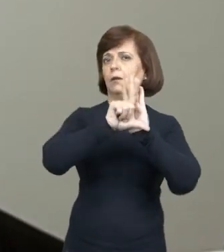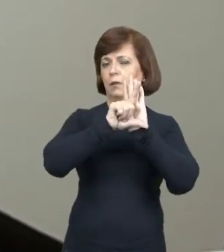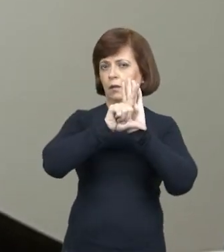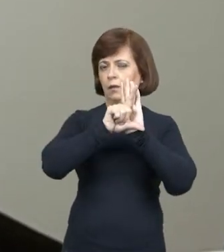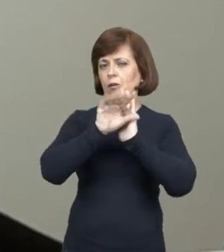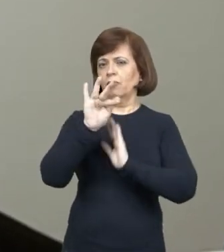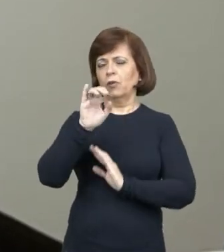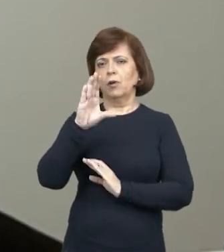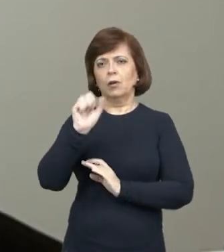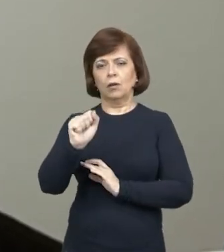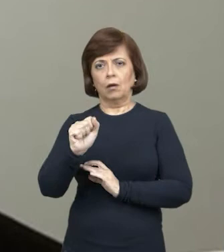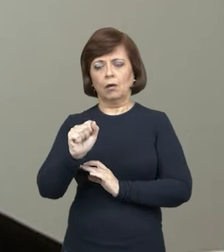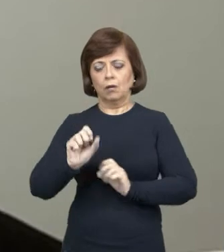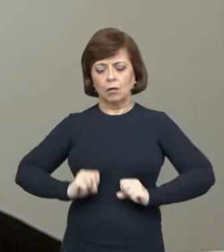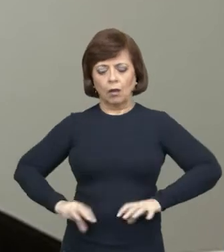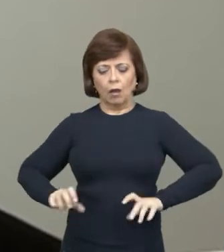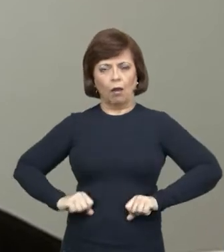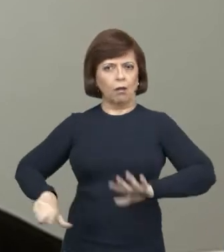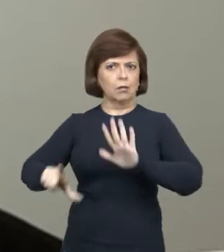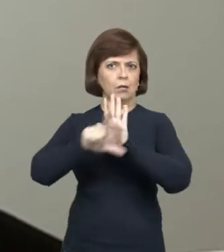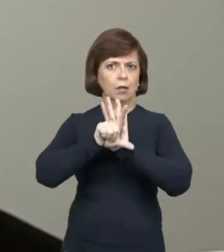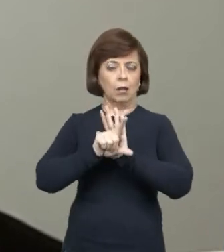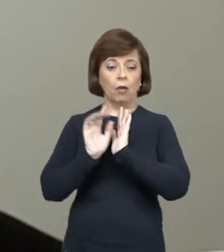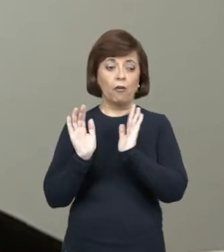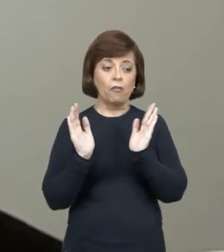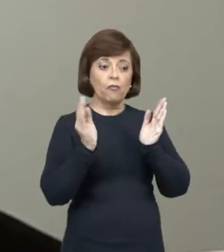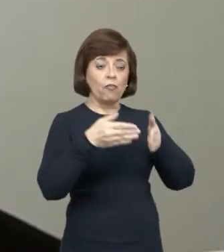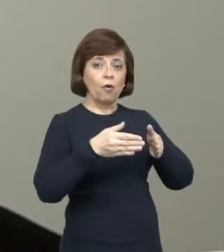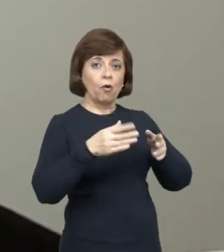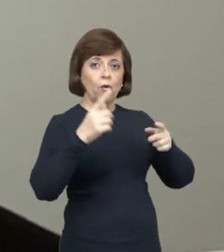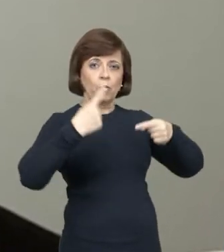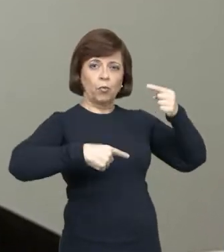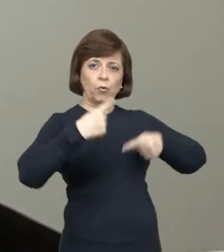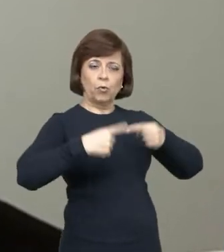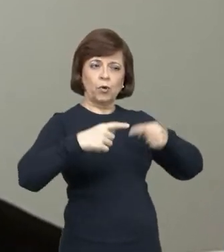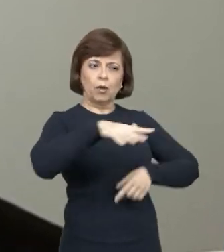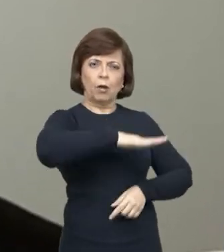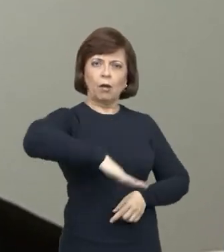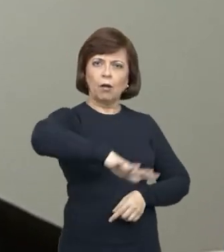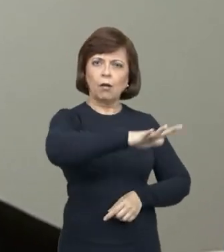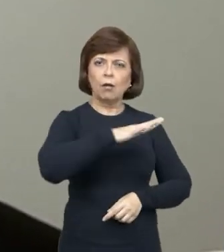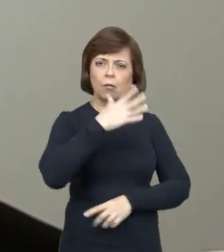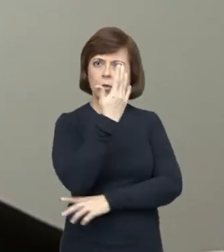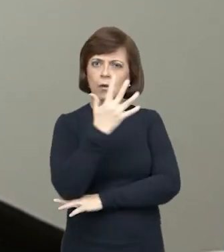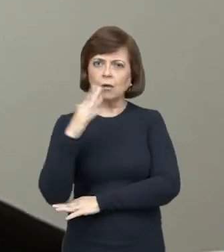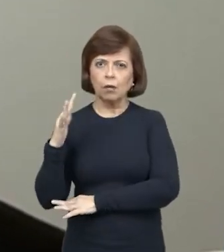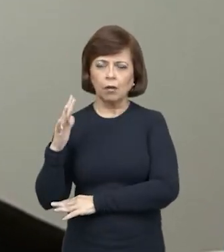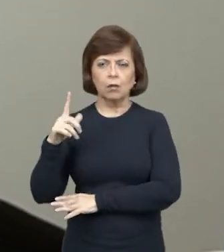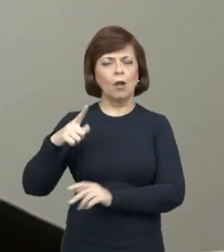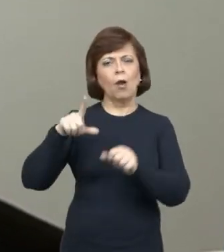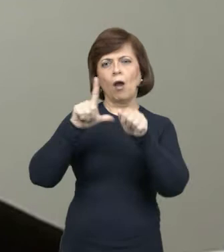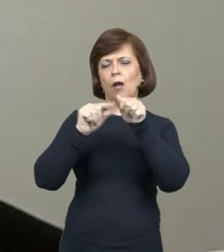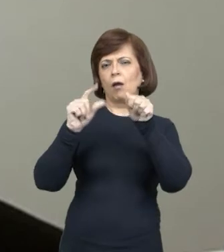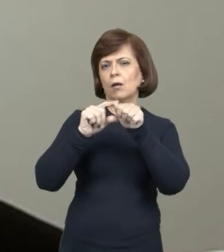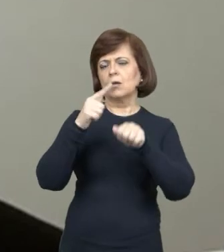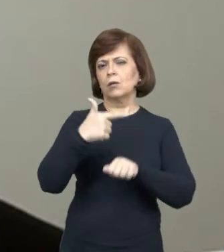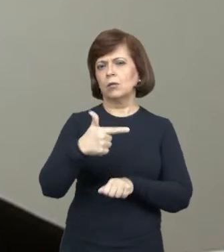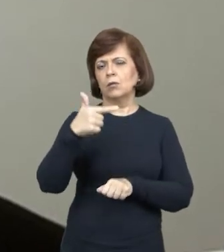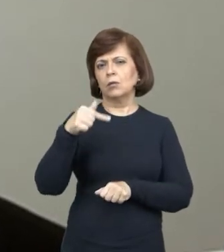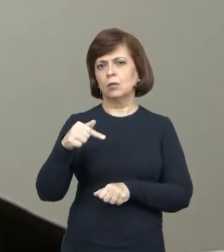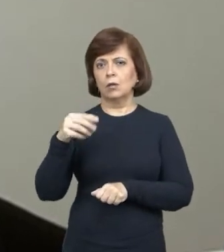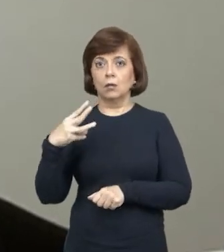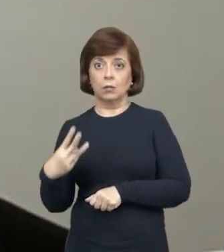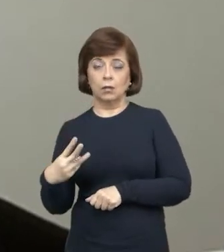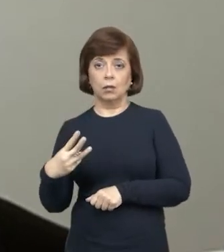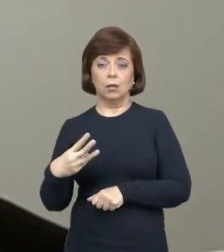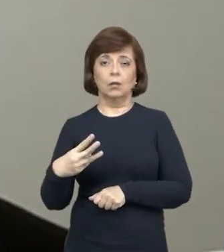as despesas legais, despesas voltadas para a política ambiental, é uma previsão do próprio artigo 263 da Constituição do Estado do Rio de Janeiro,